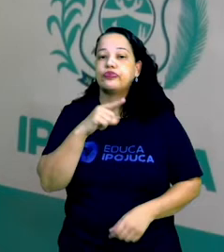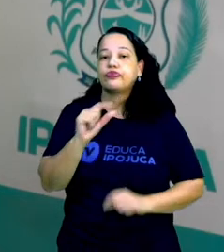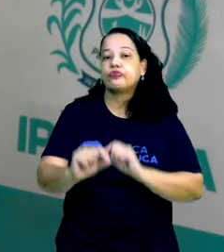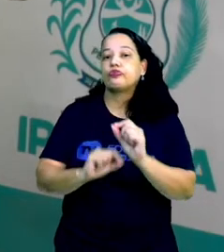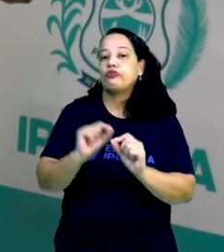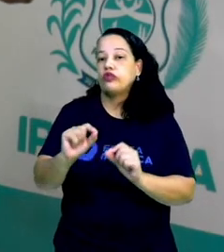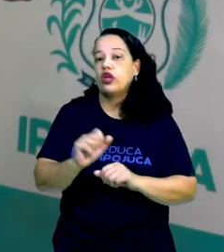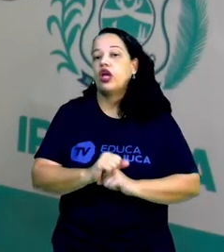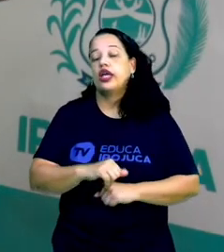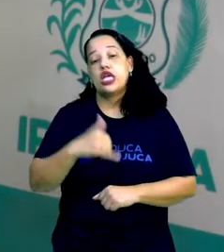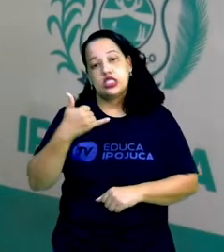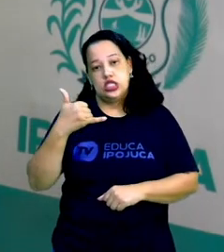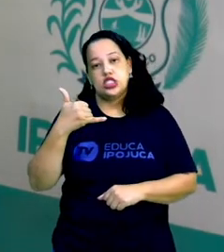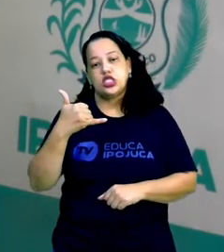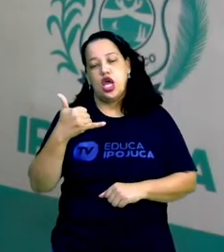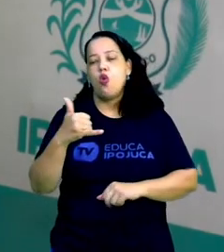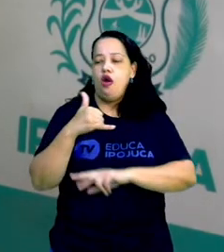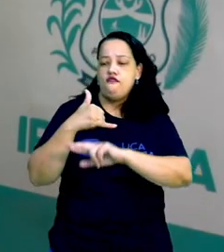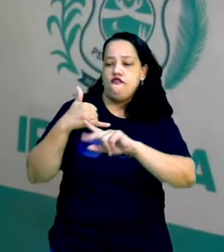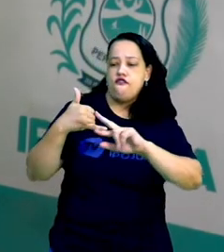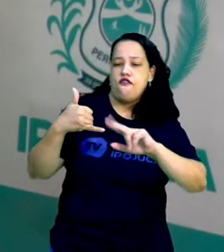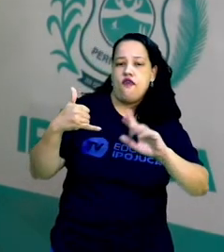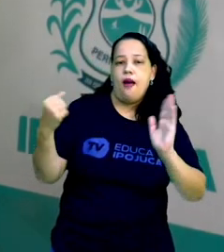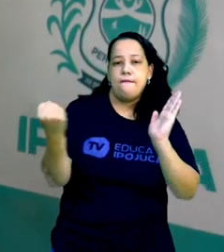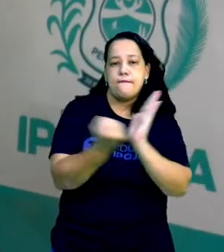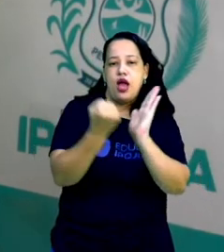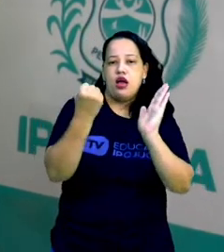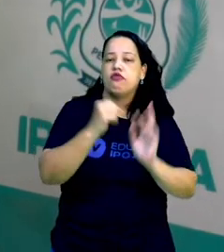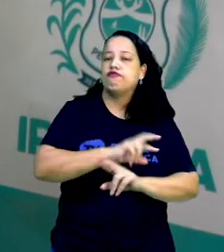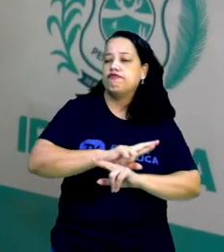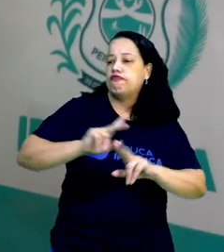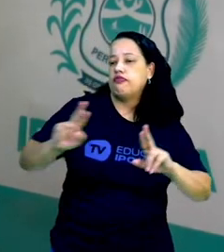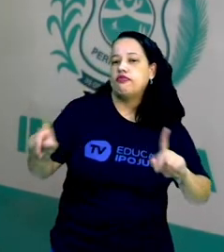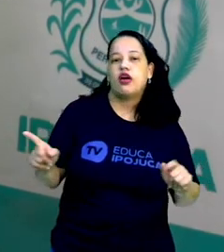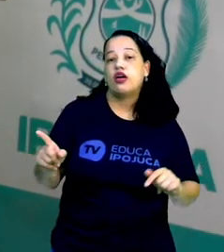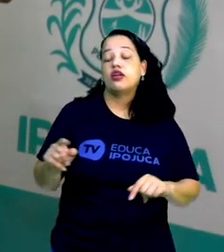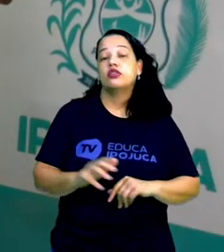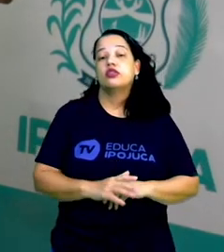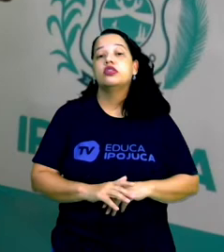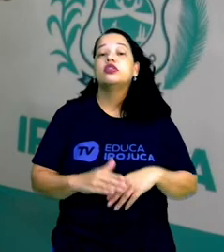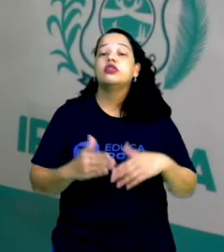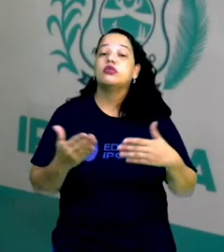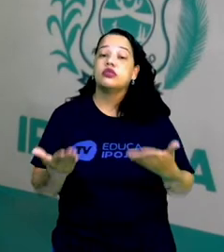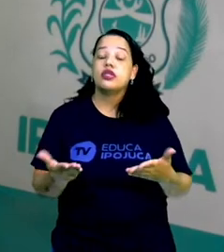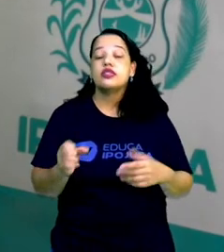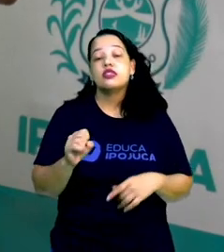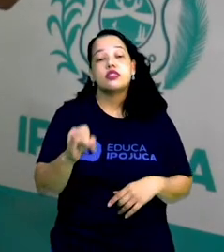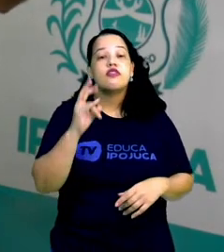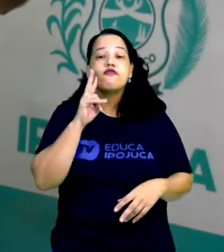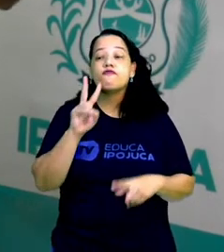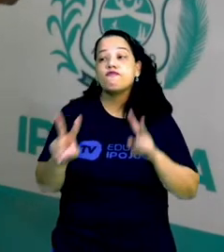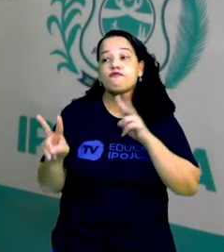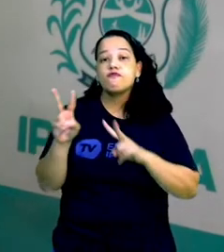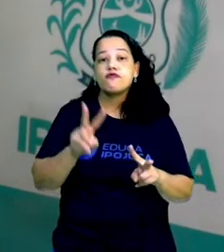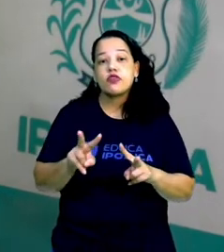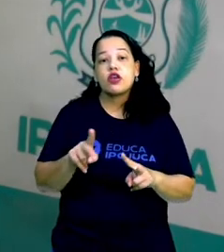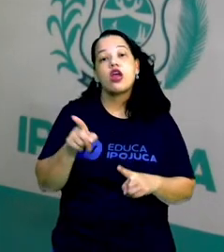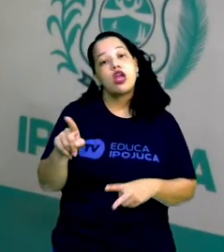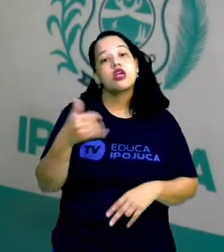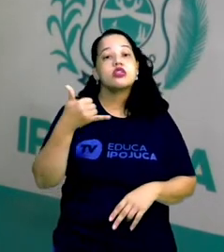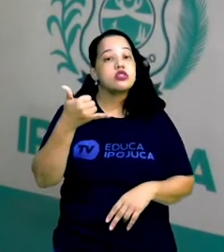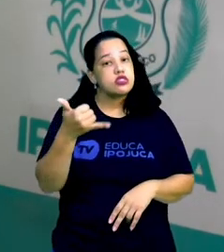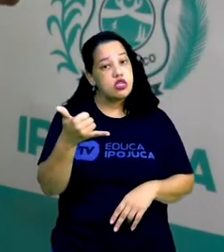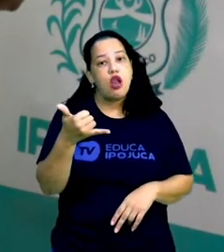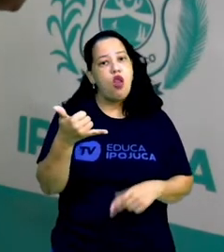empresas de celular, marcas de celular, nós temos várias, certo? Se a gente for observar, a maioria deles